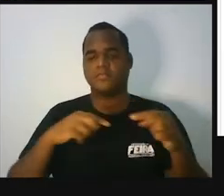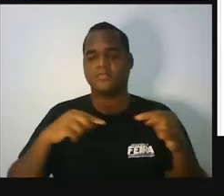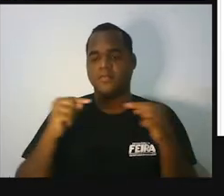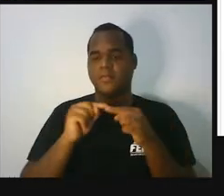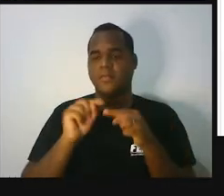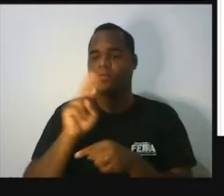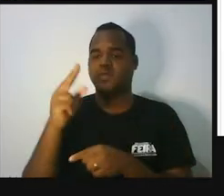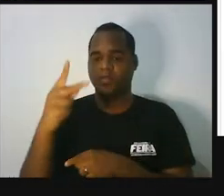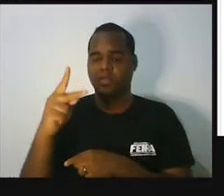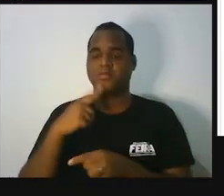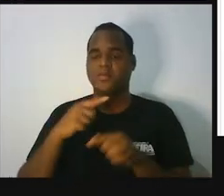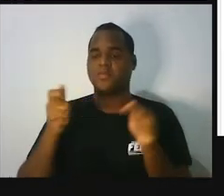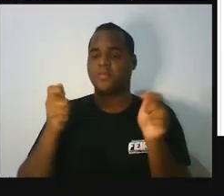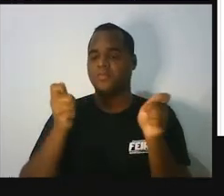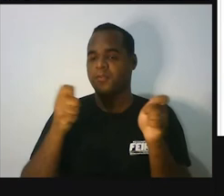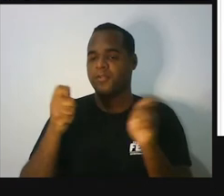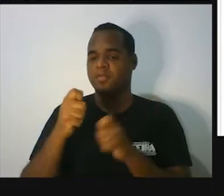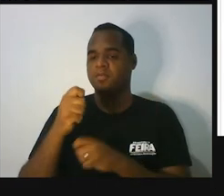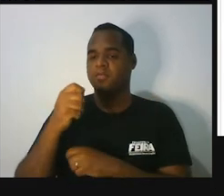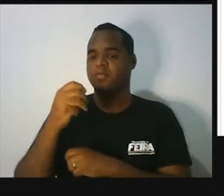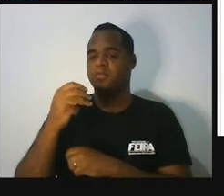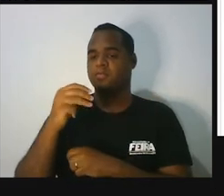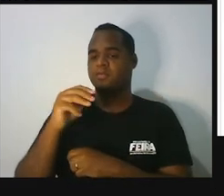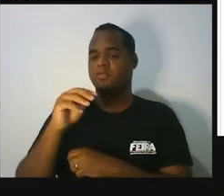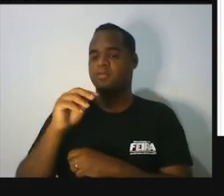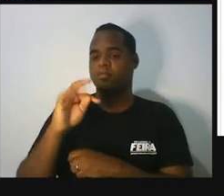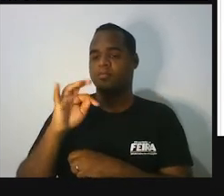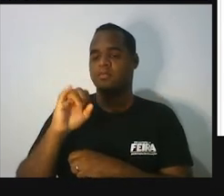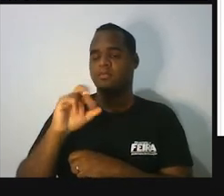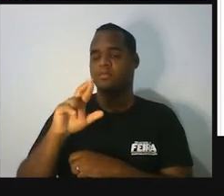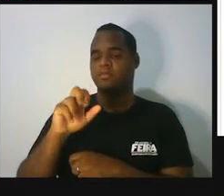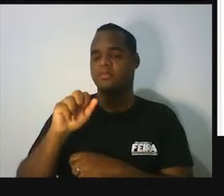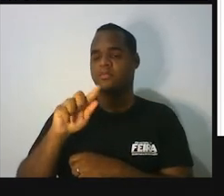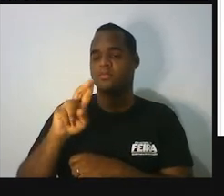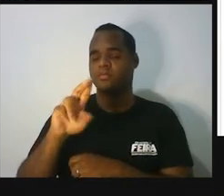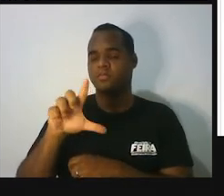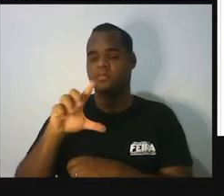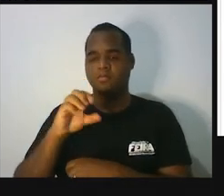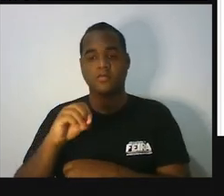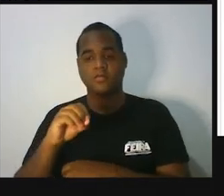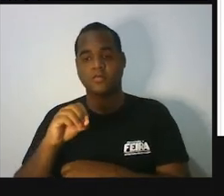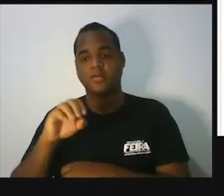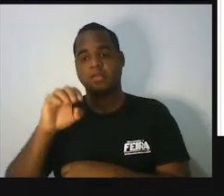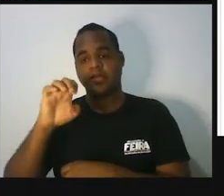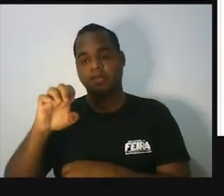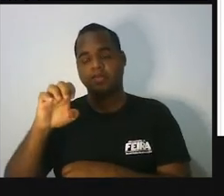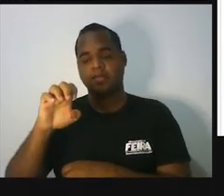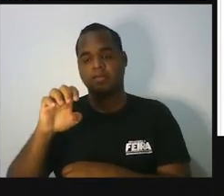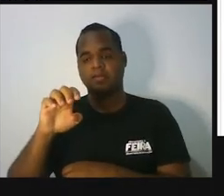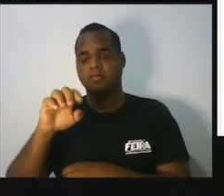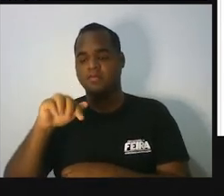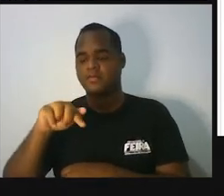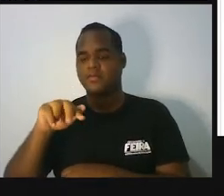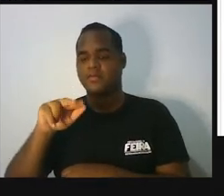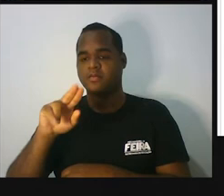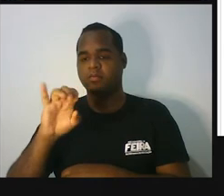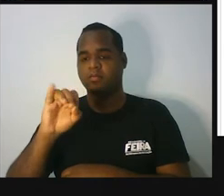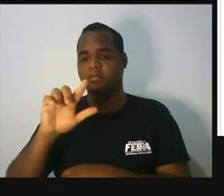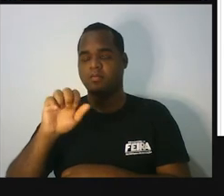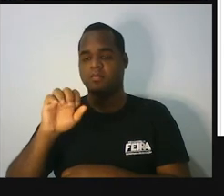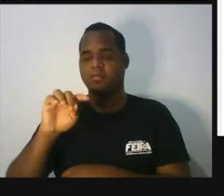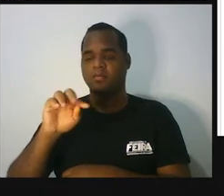nome dele será triângulo equilátero. Triângulo equilátero.